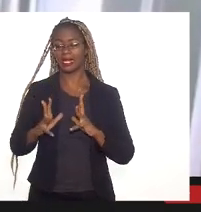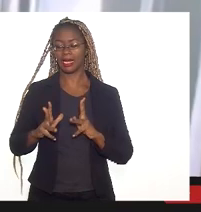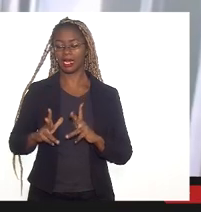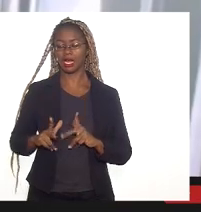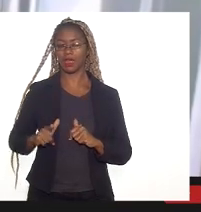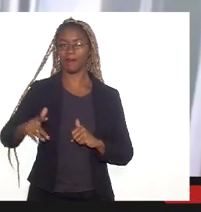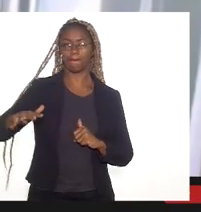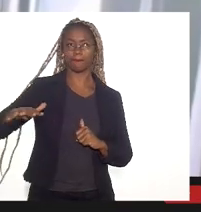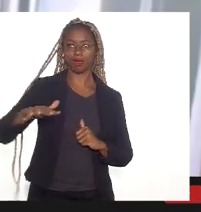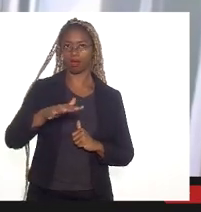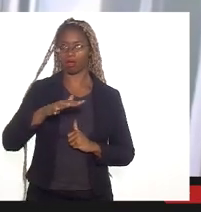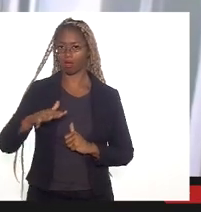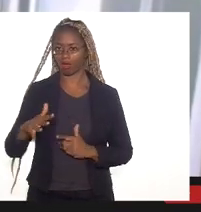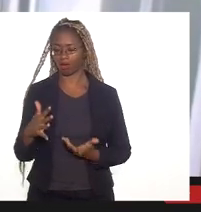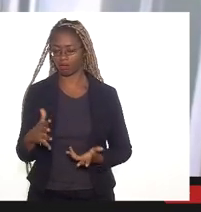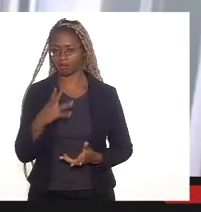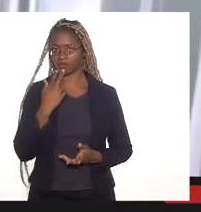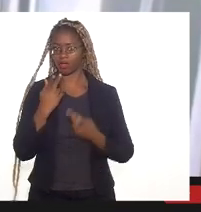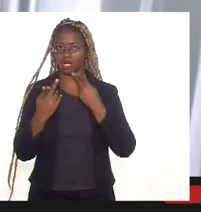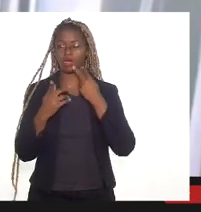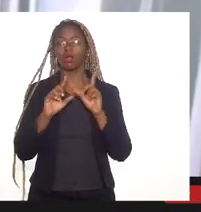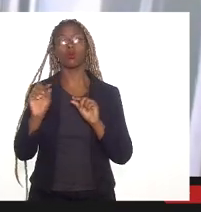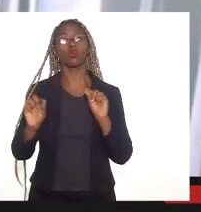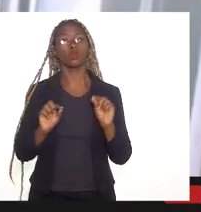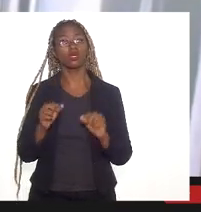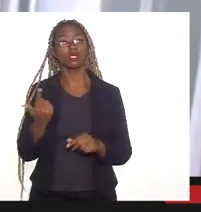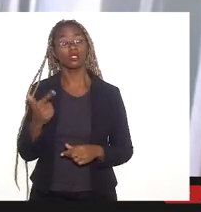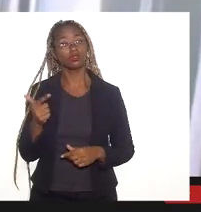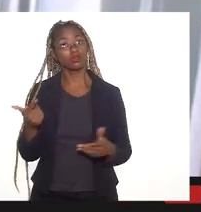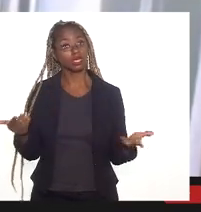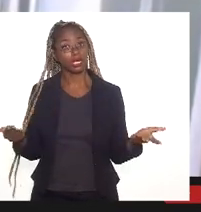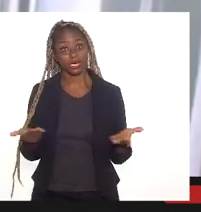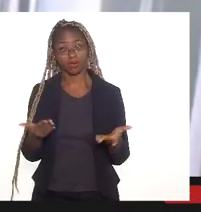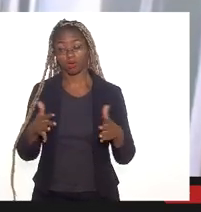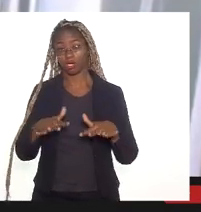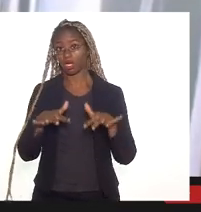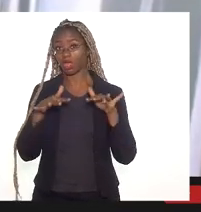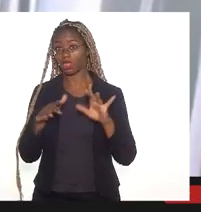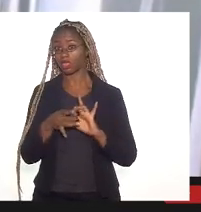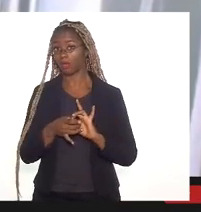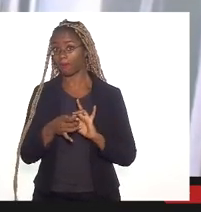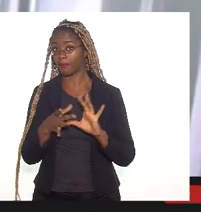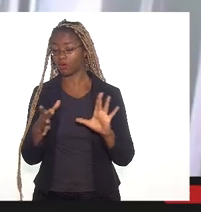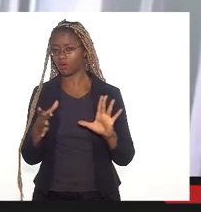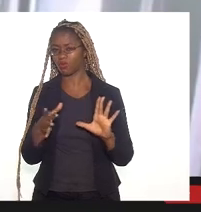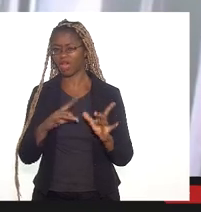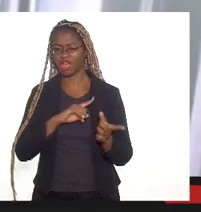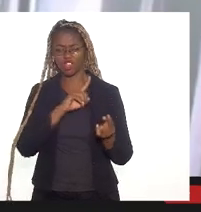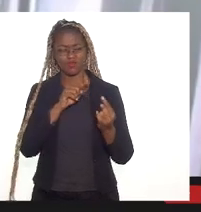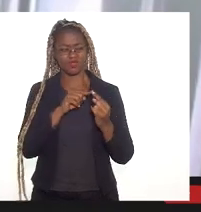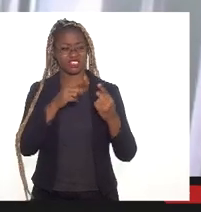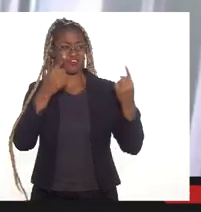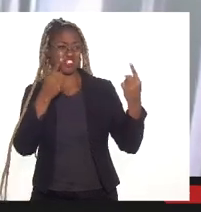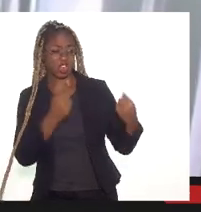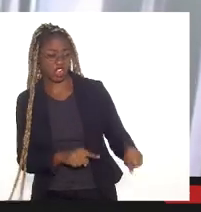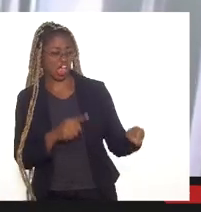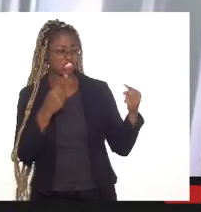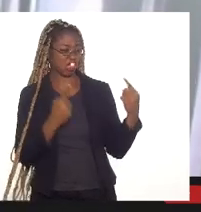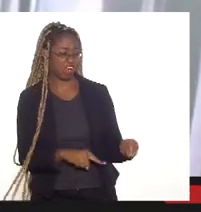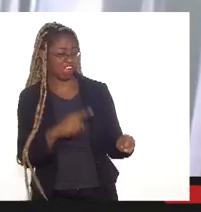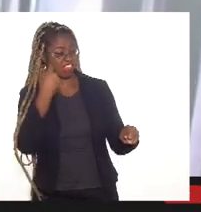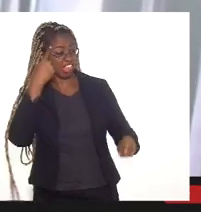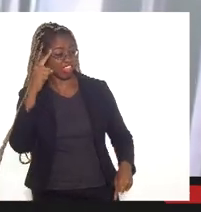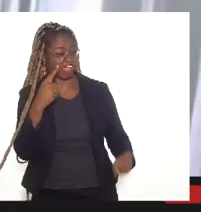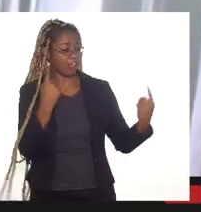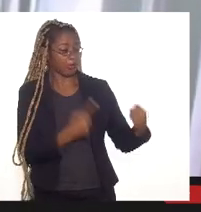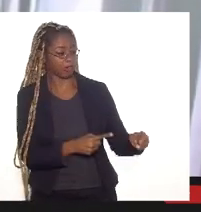digamos assim, dizer que não há, nesta audiência pública, nenhum propósito de se opor à ideia